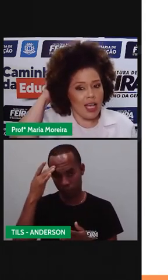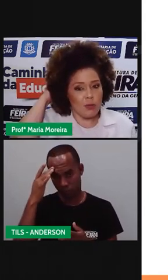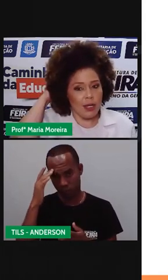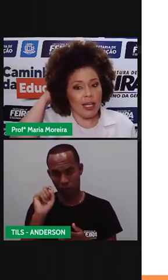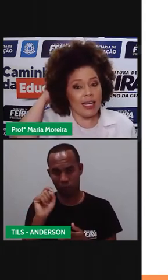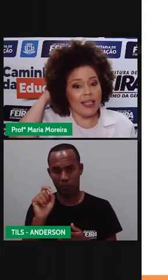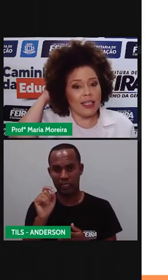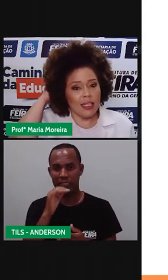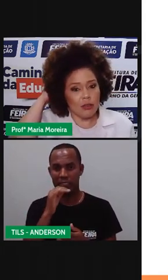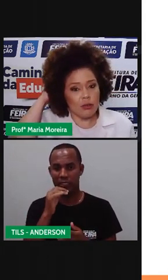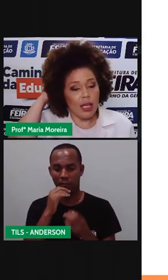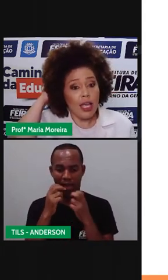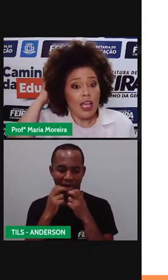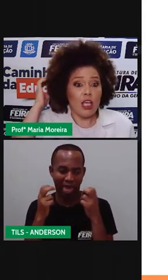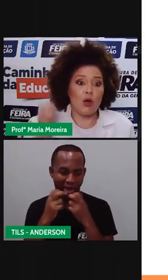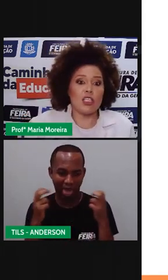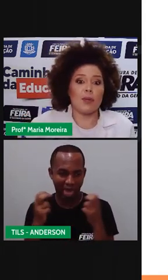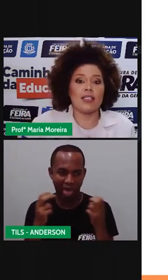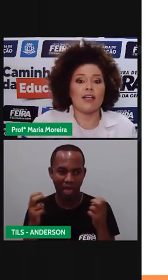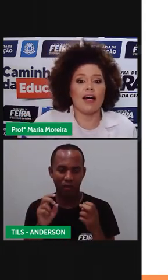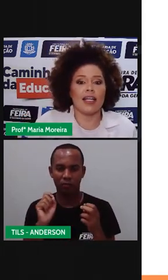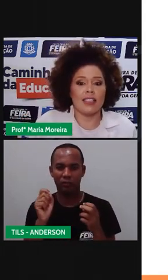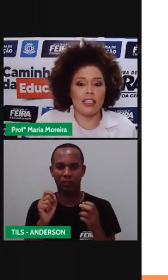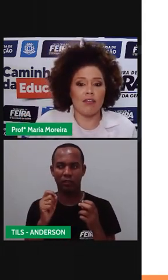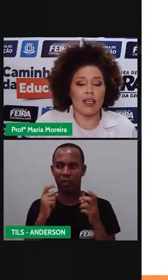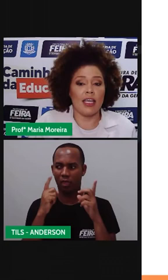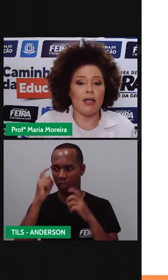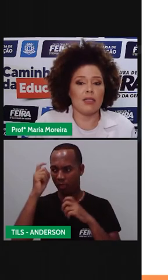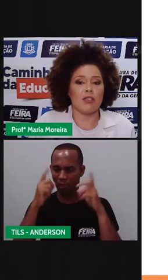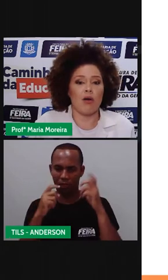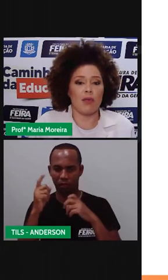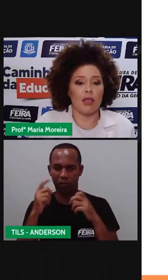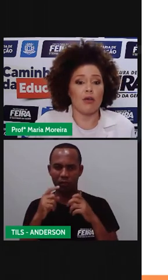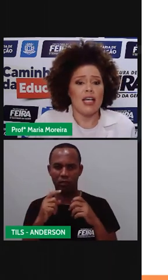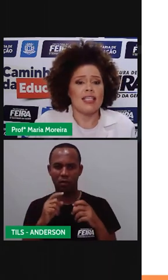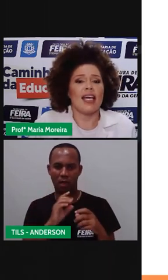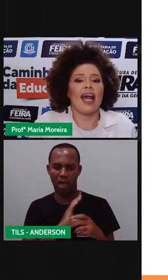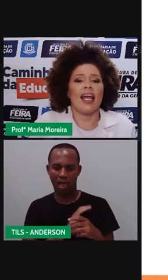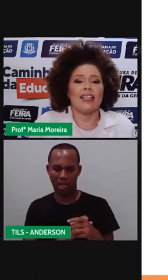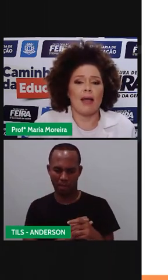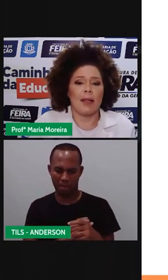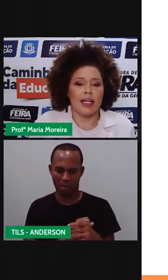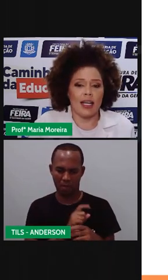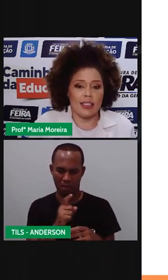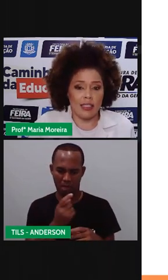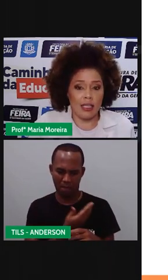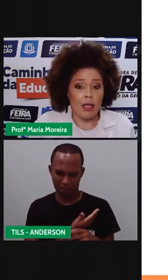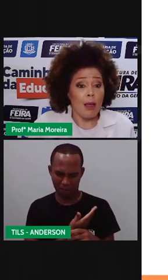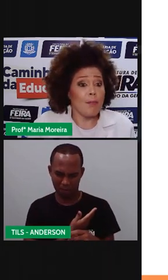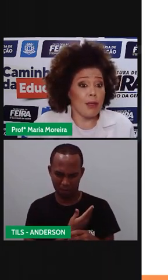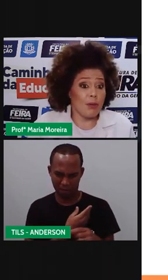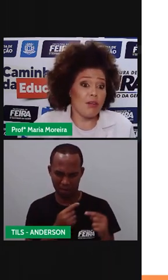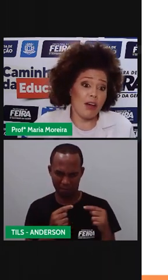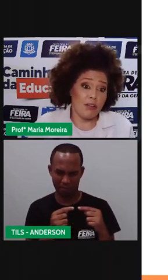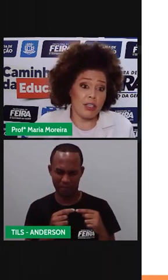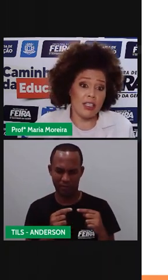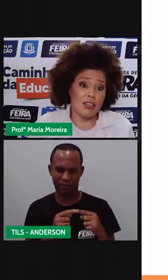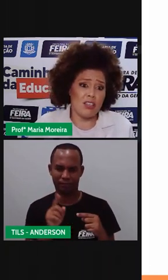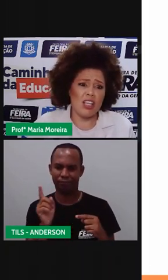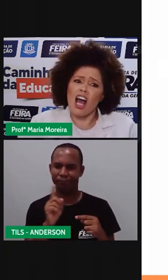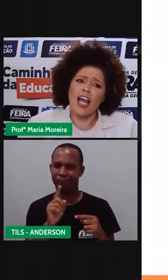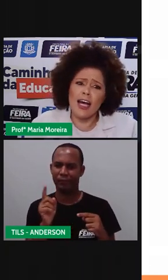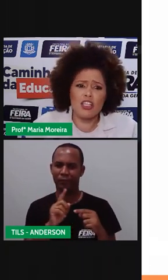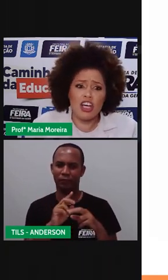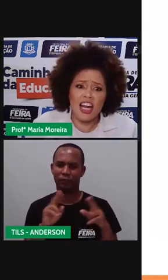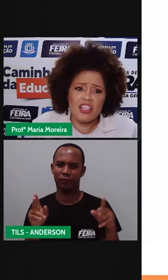forma áspera, gritando, né? E com a expressão agressiva, que ama seu amigo, será que ele interpretará assim? Bem provável que